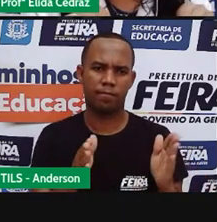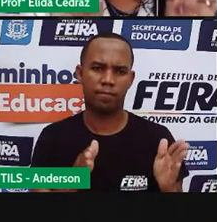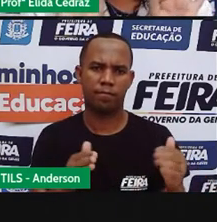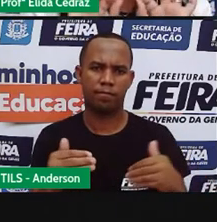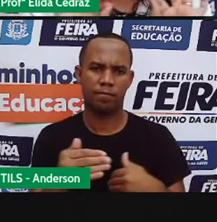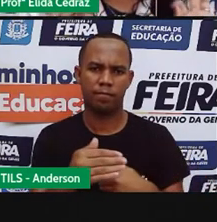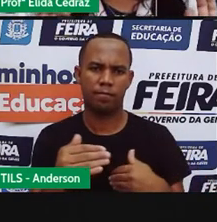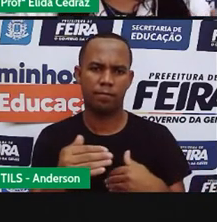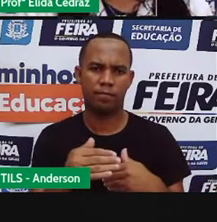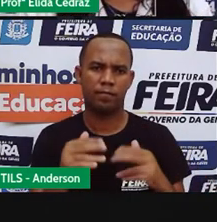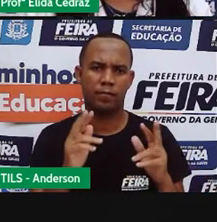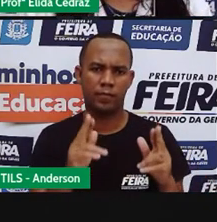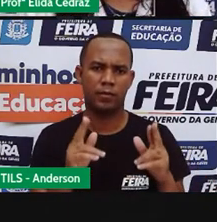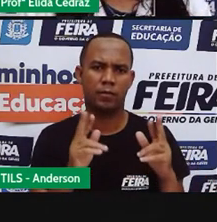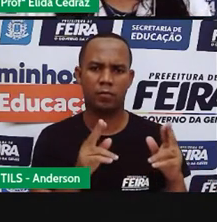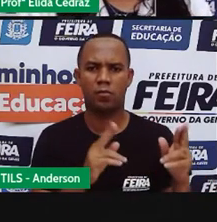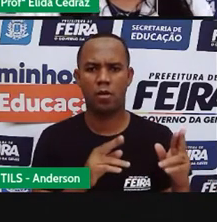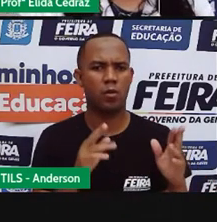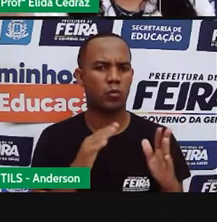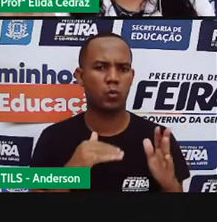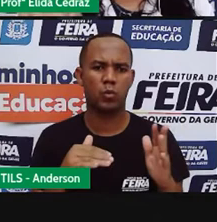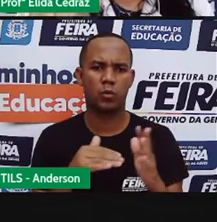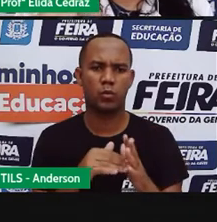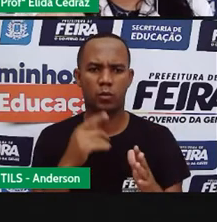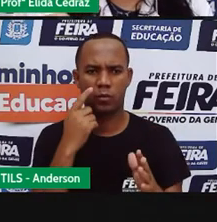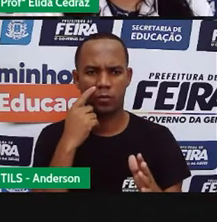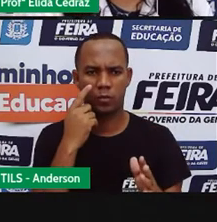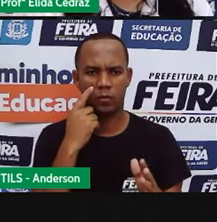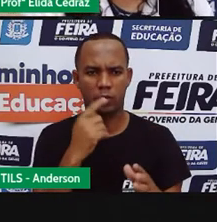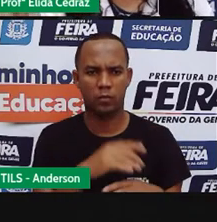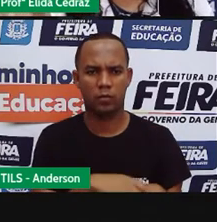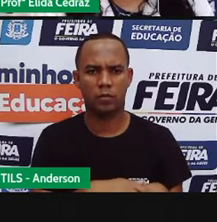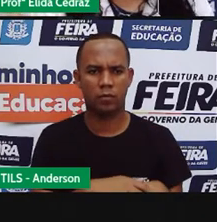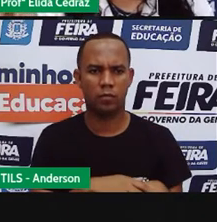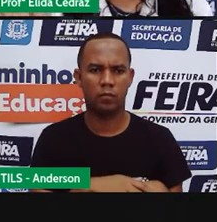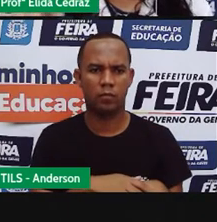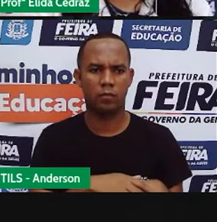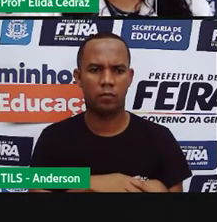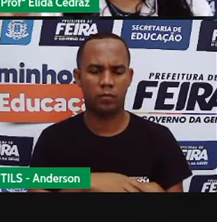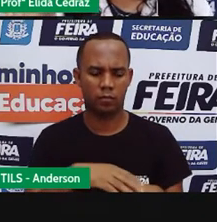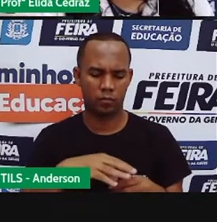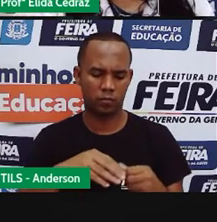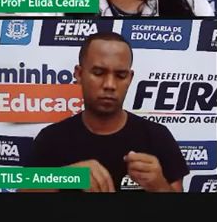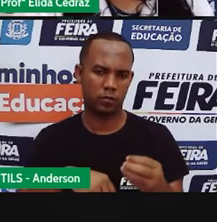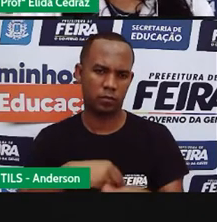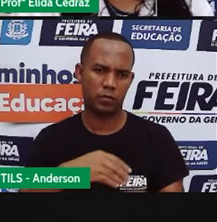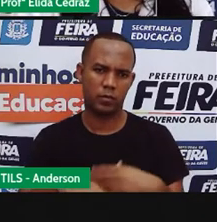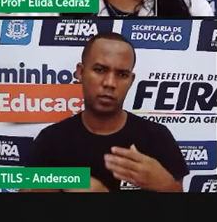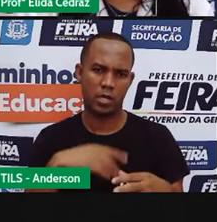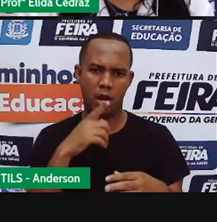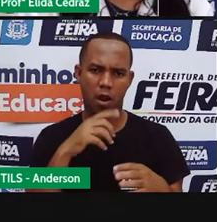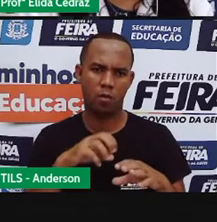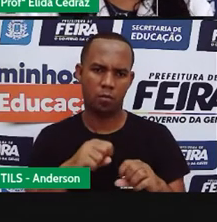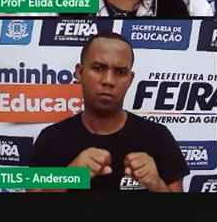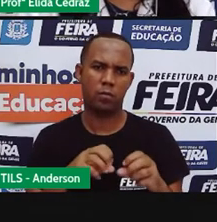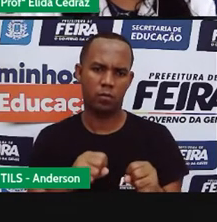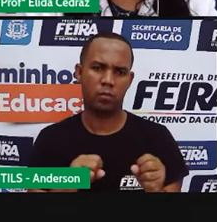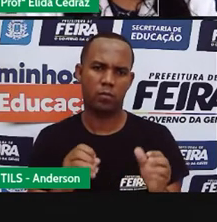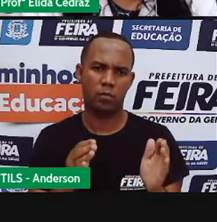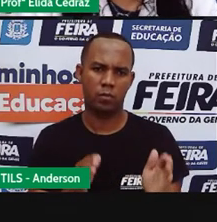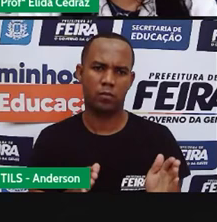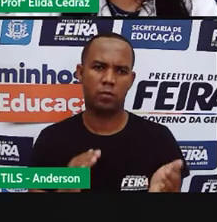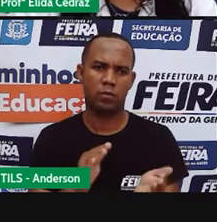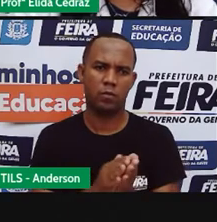do tomão todos do mesmo tamanho. Aí vem com essa mistura de terra, água, palha e fibra ainda